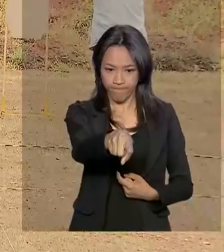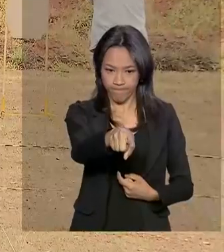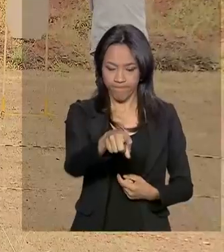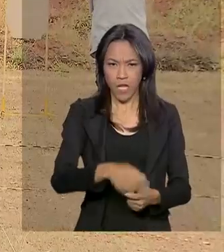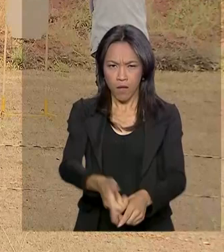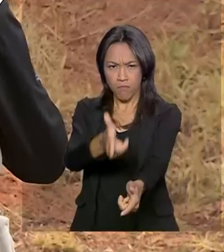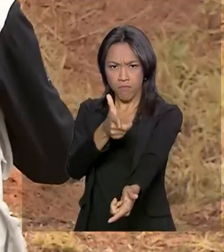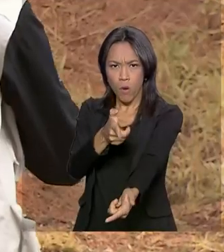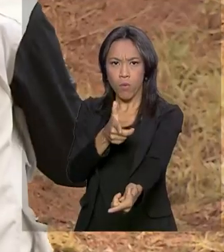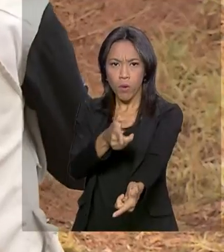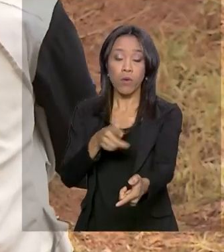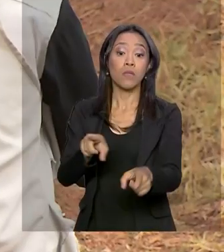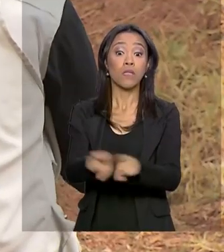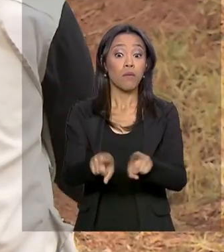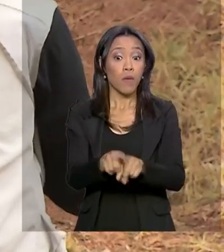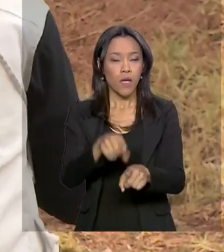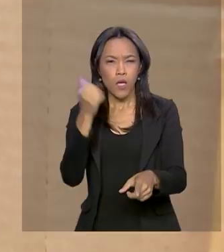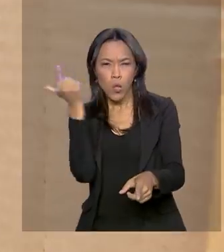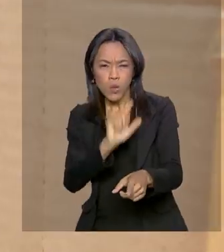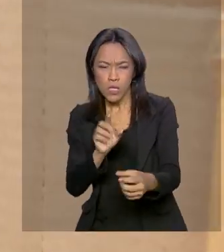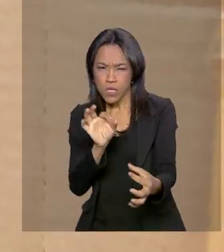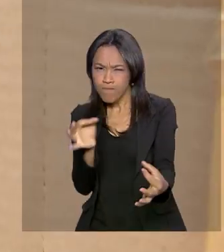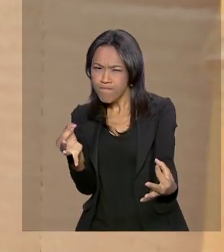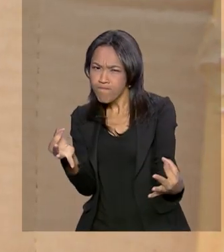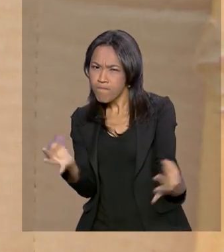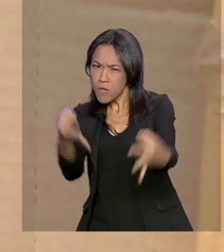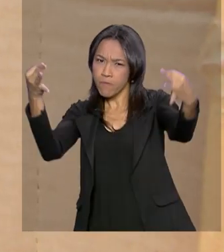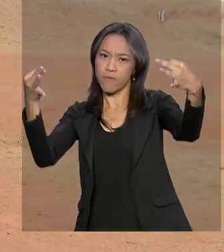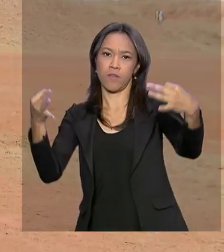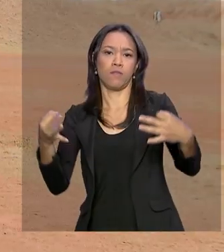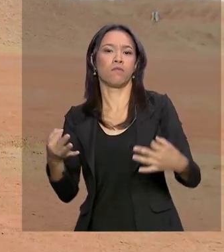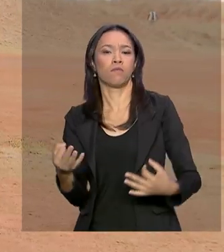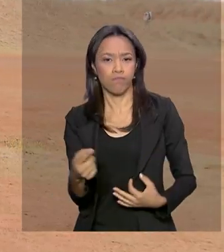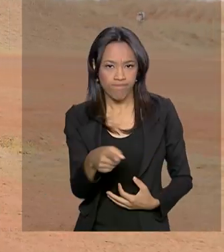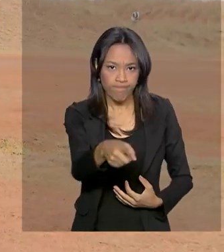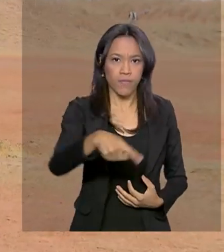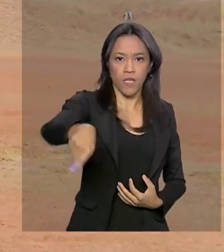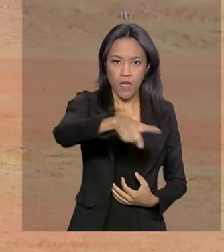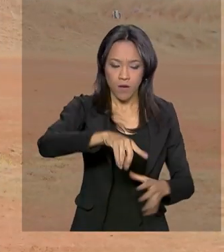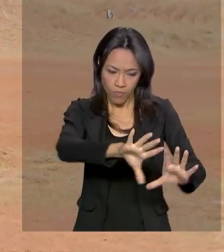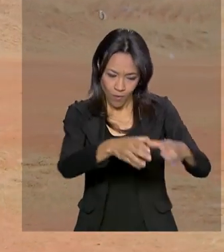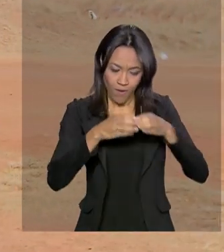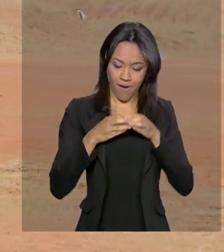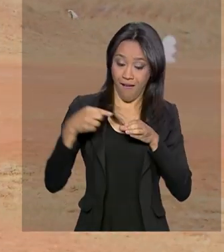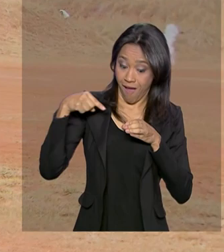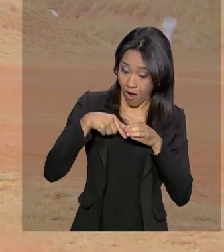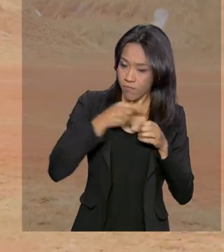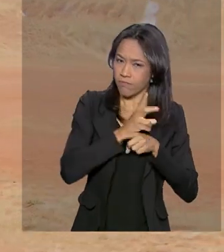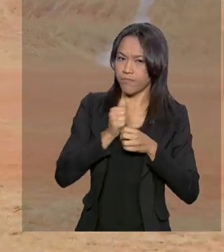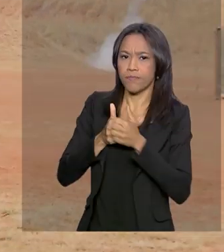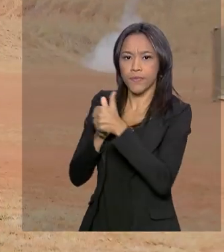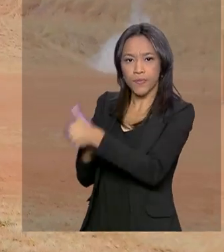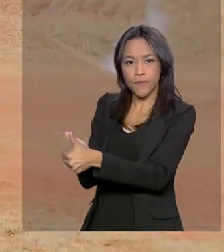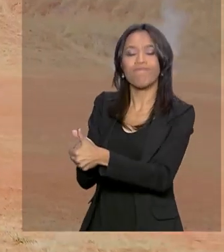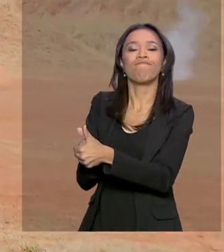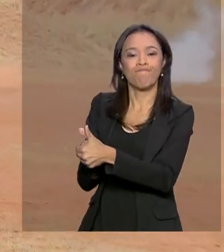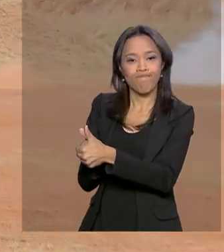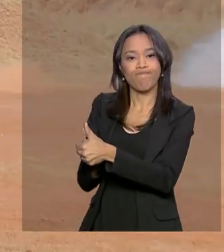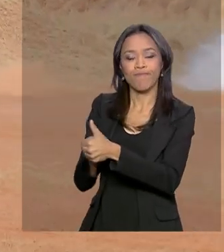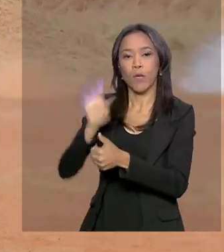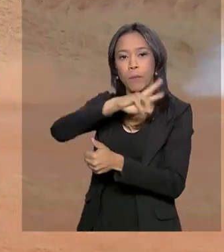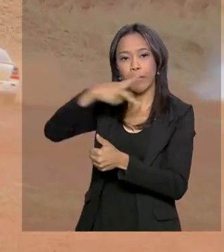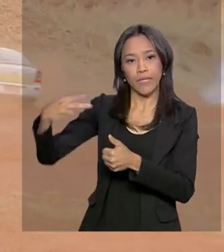Aula de tiros até que atinjam o nível de excelência e sejam colocados a serviço da segurança do presidente,